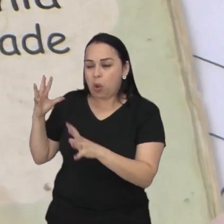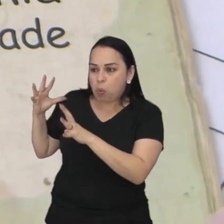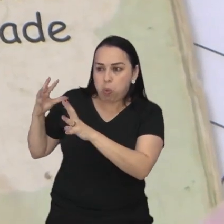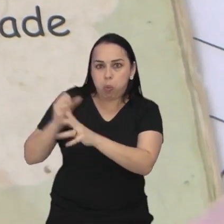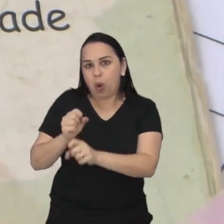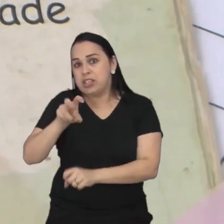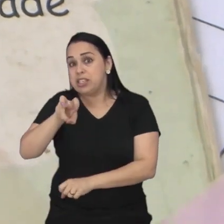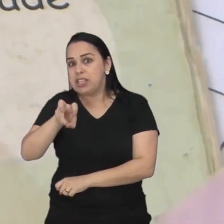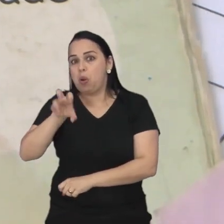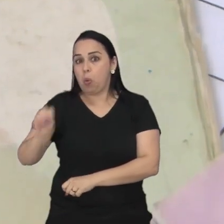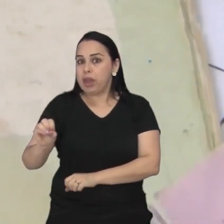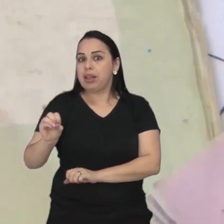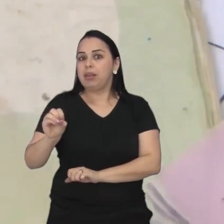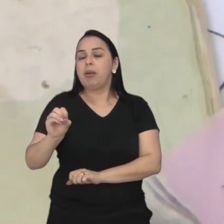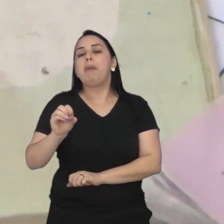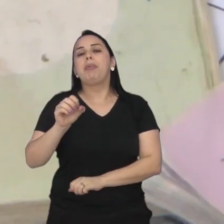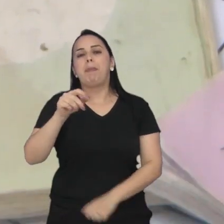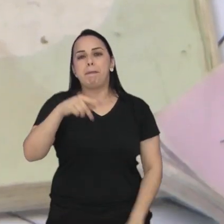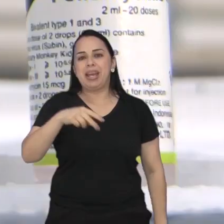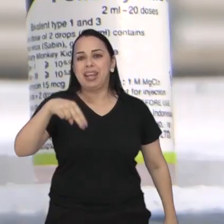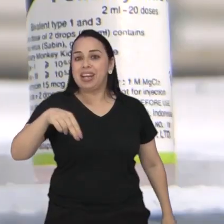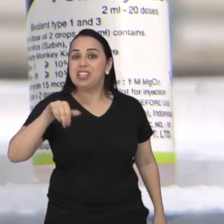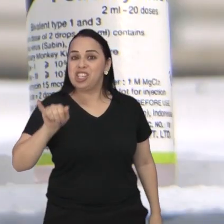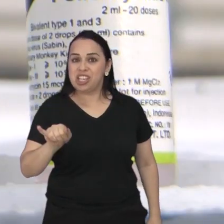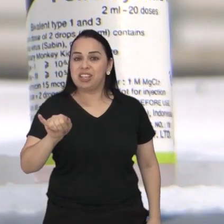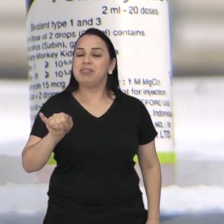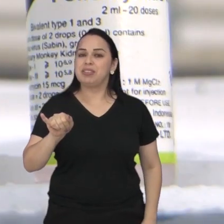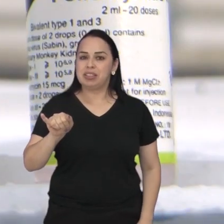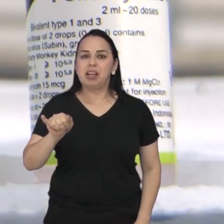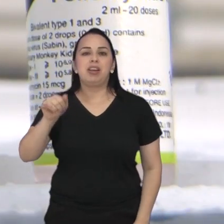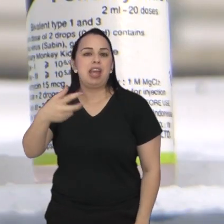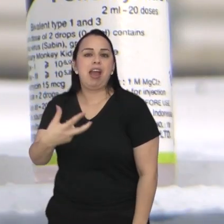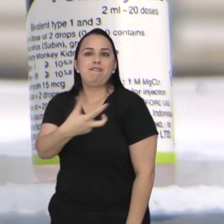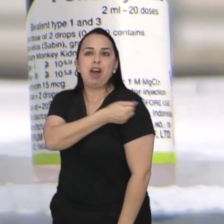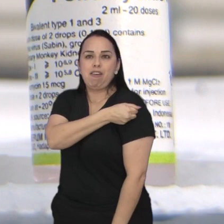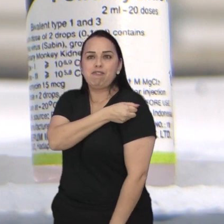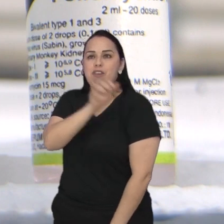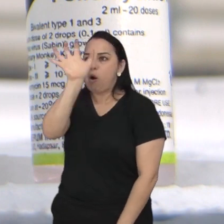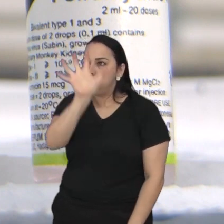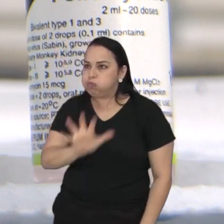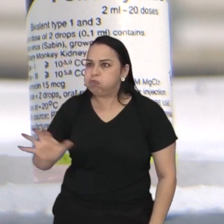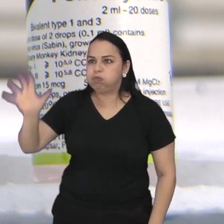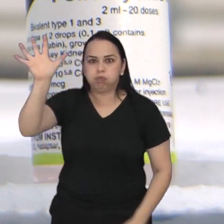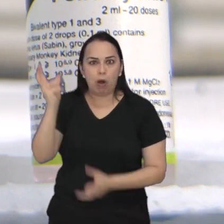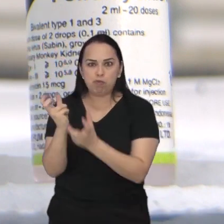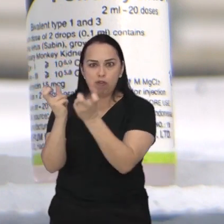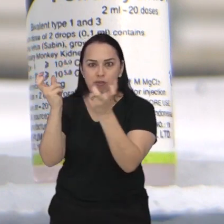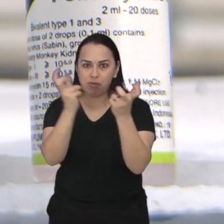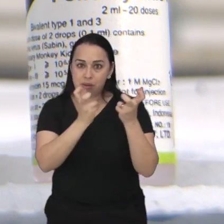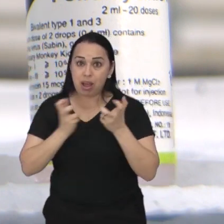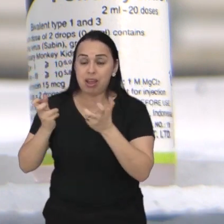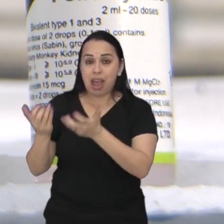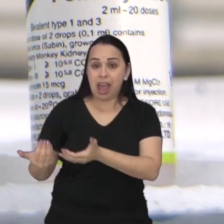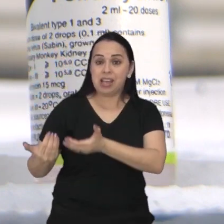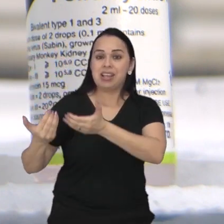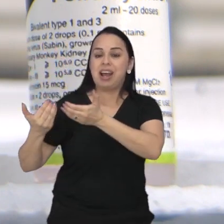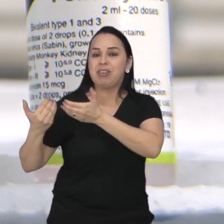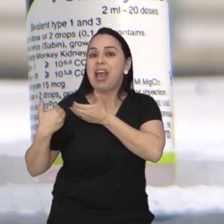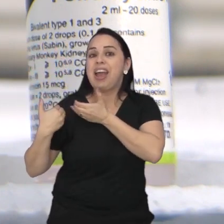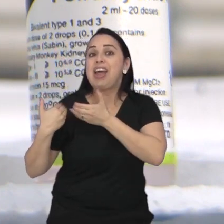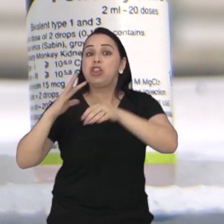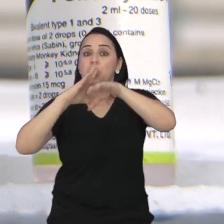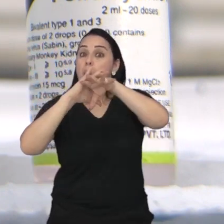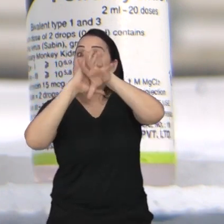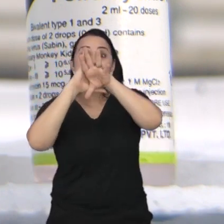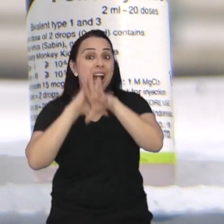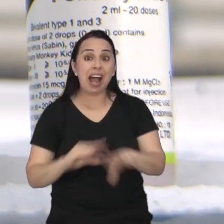completou 50 anos do programa nacional de imunização o programa foi responsável